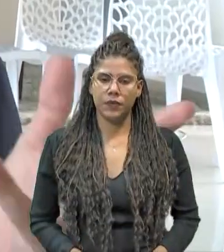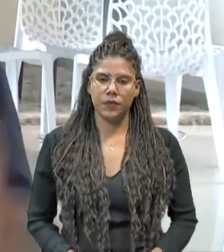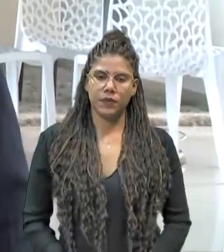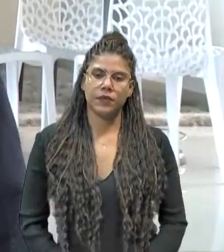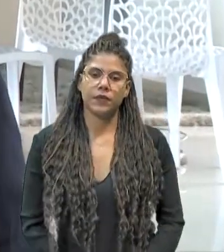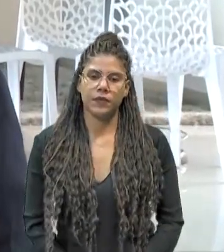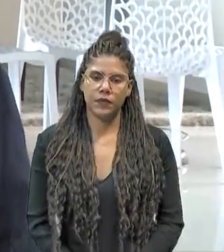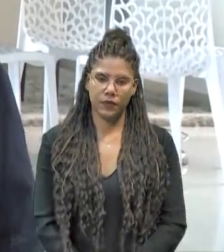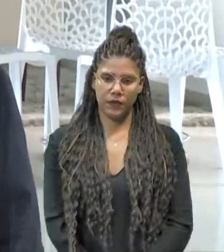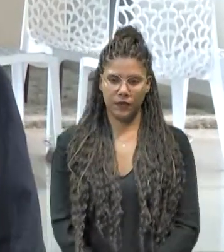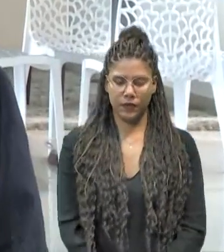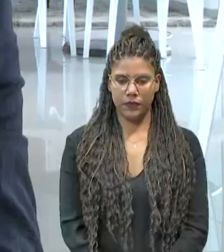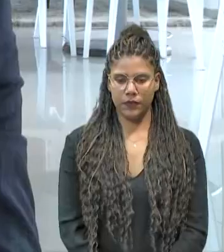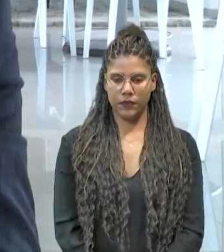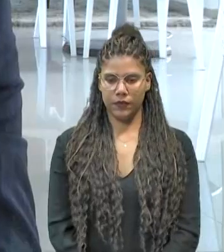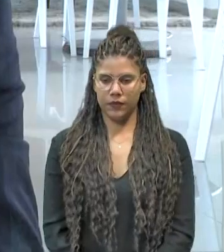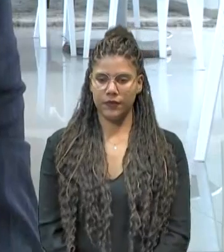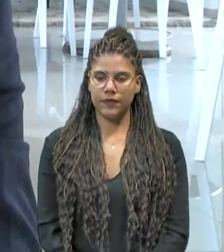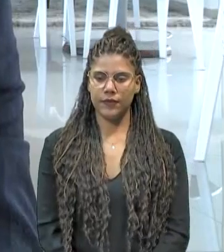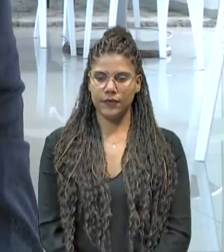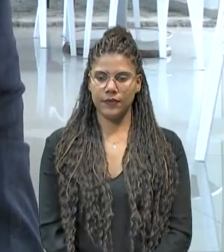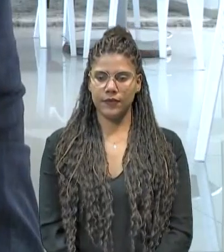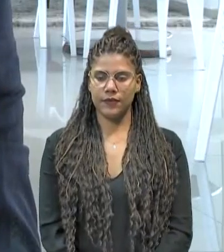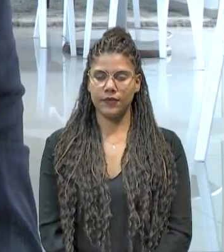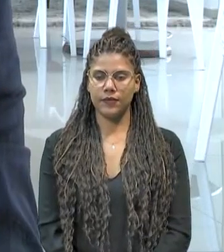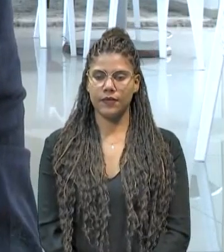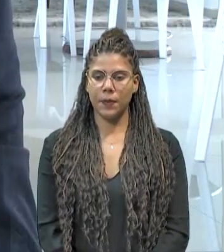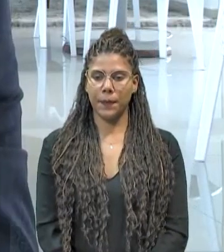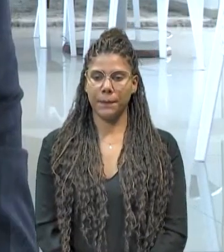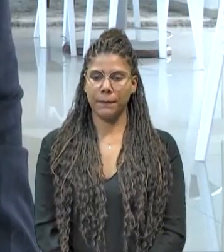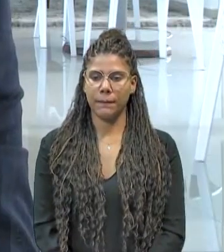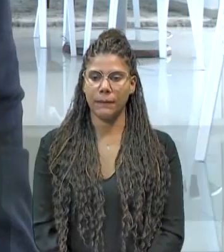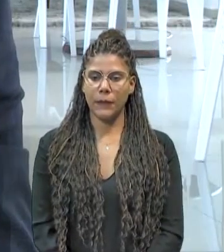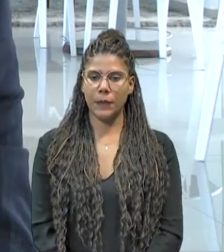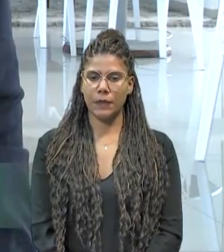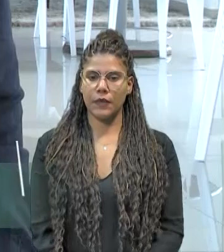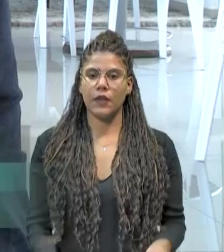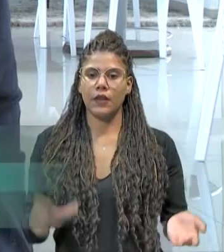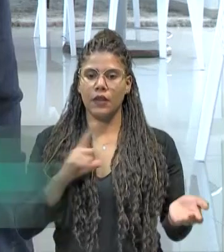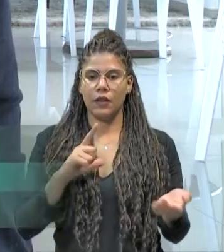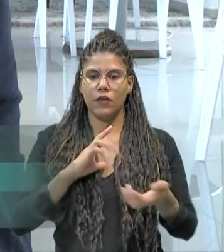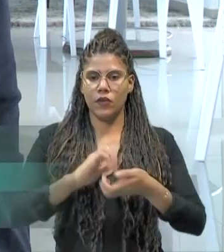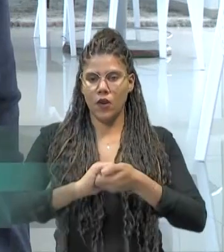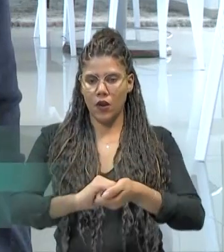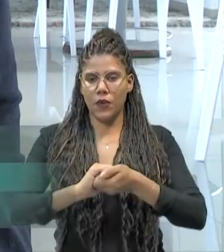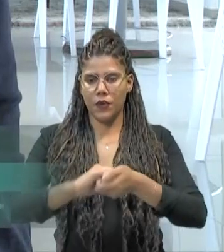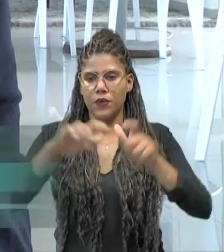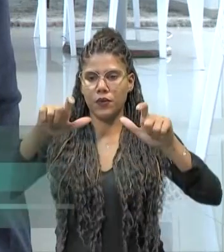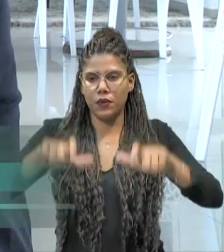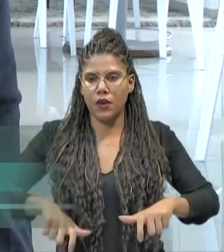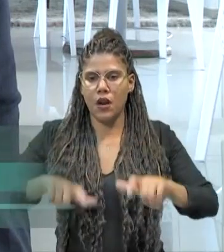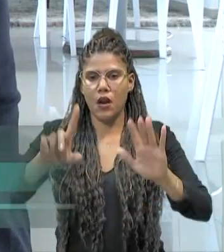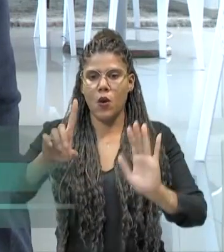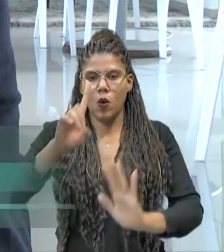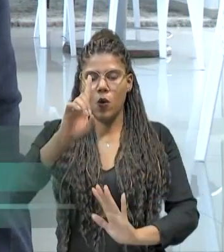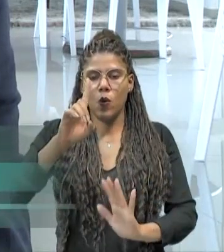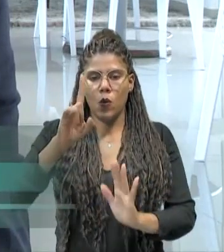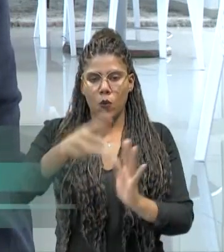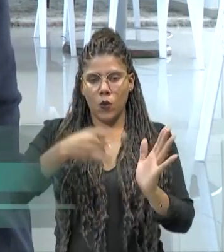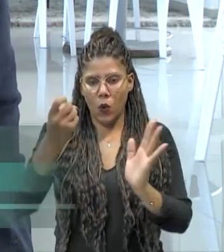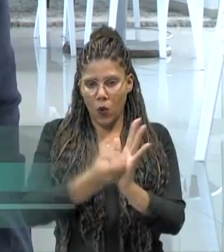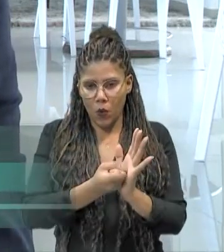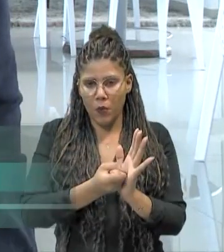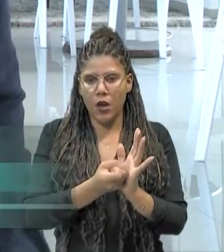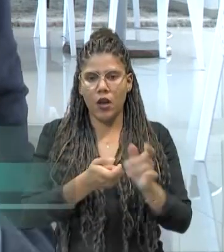pode agilizar os trâmites. Ali, feito o acordo no local, o documento que é expedido ali já